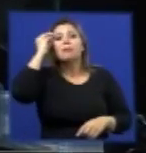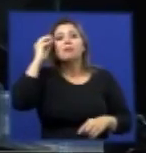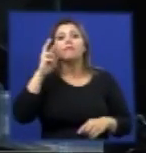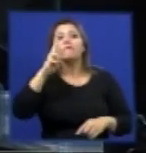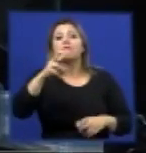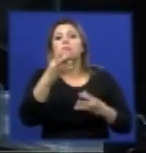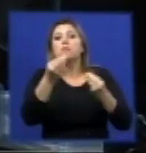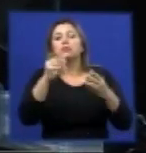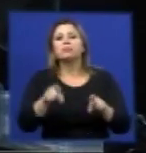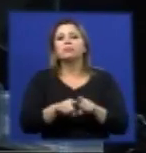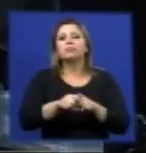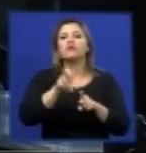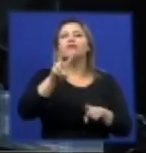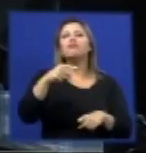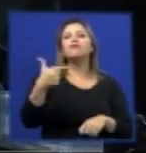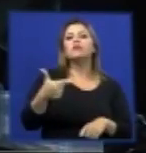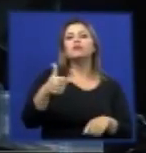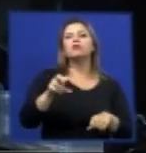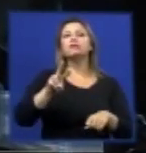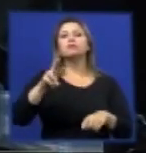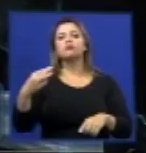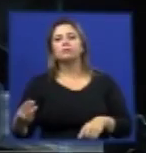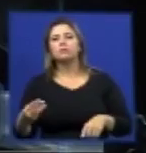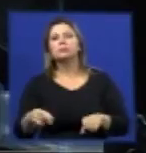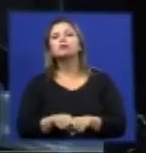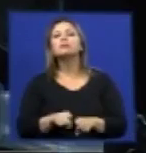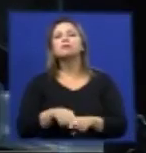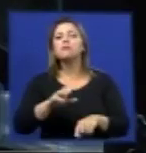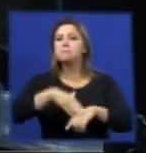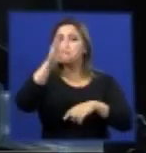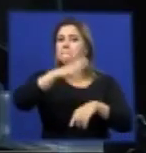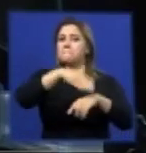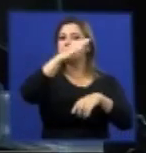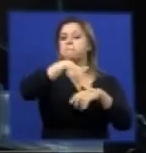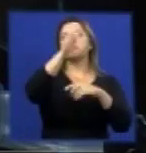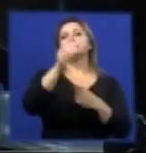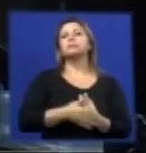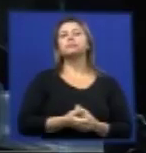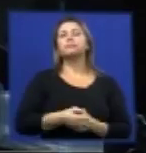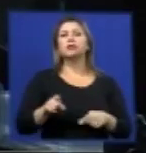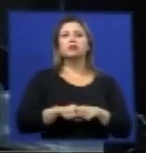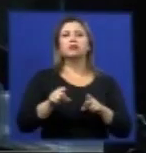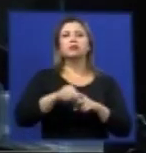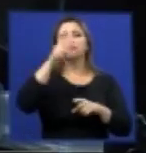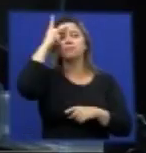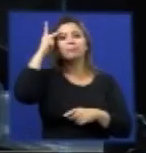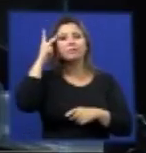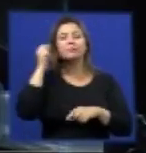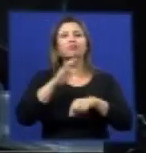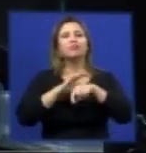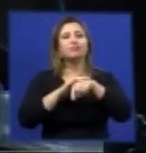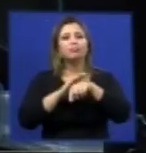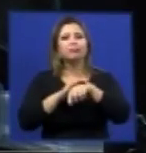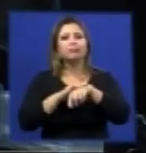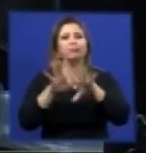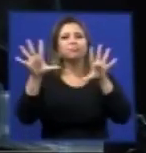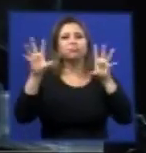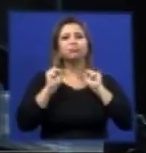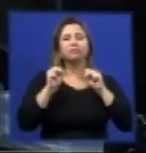bem o dengue v2 para o dengue v3 em que a introdução dele você vê as epidemias é possível ver